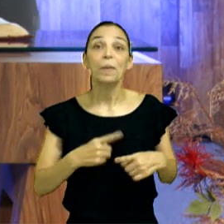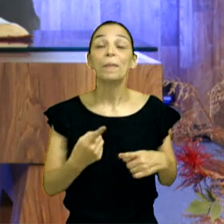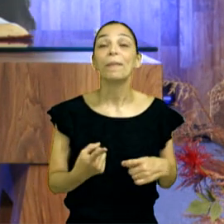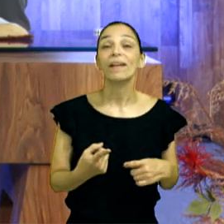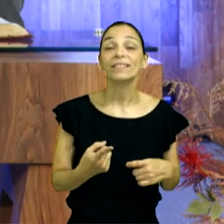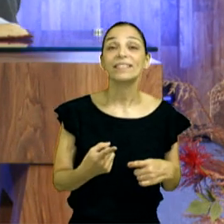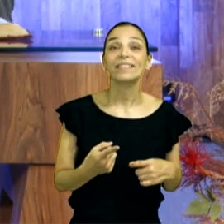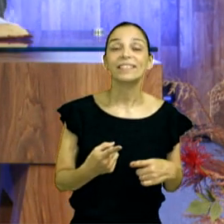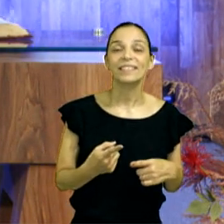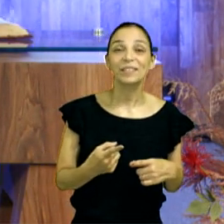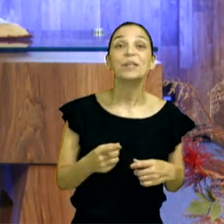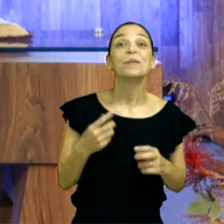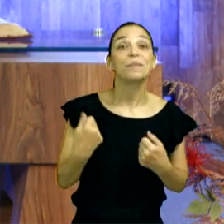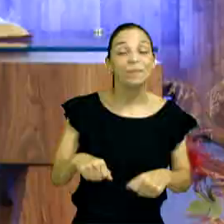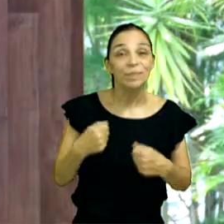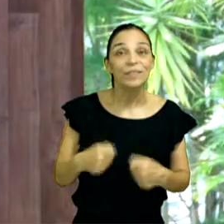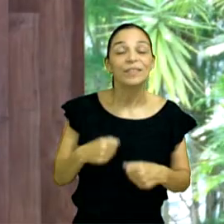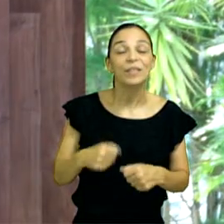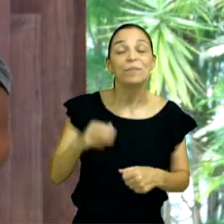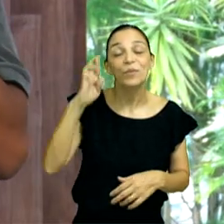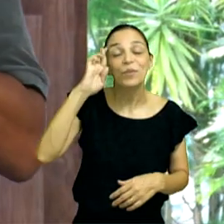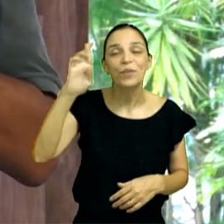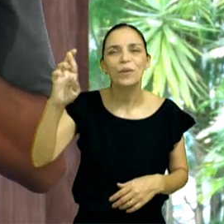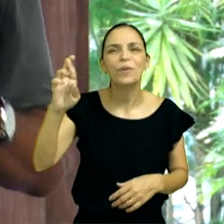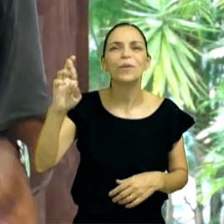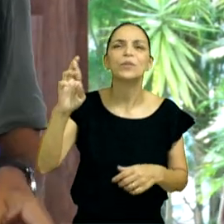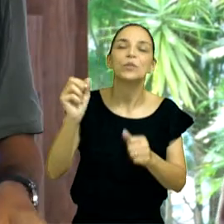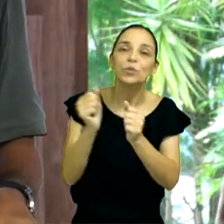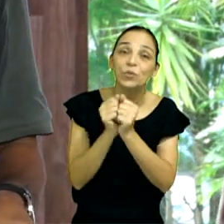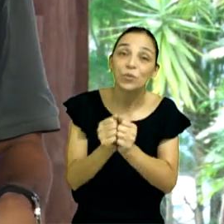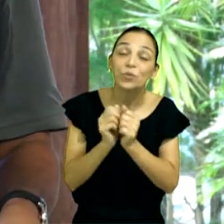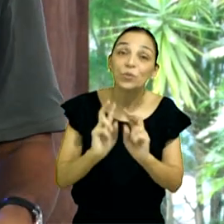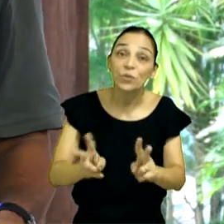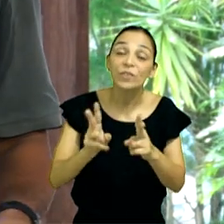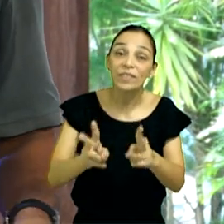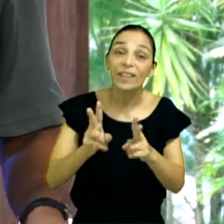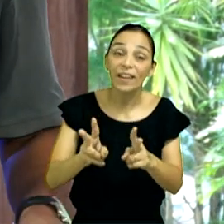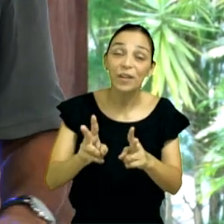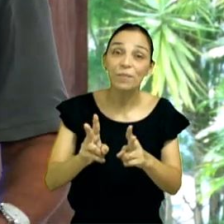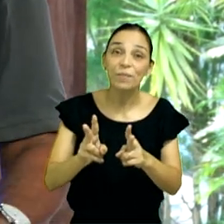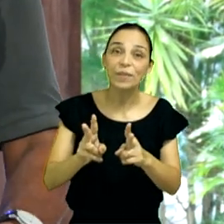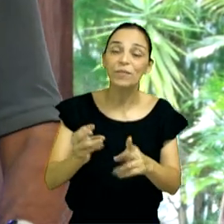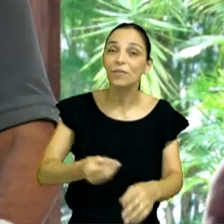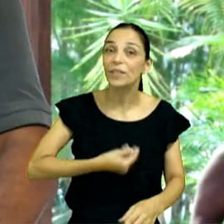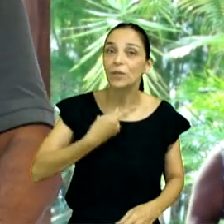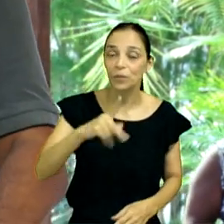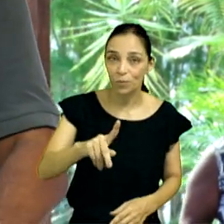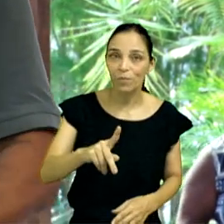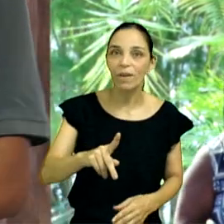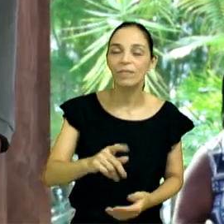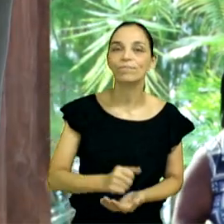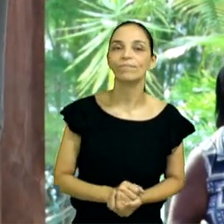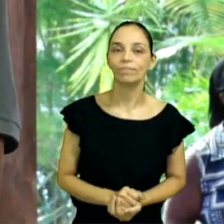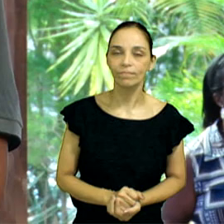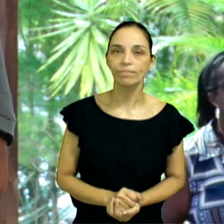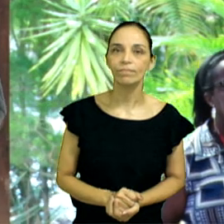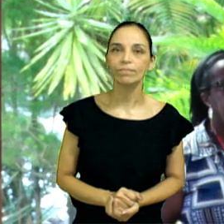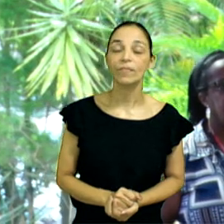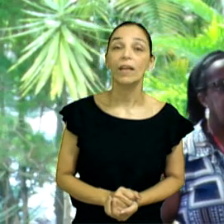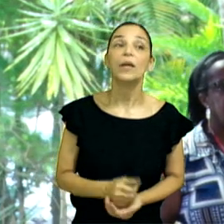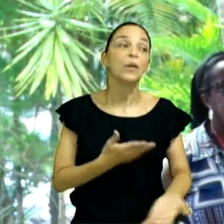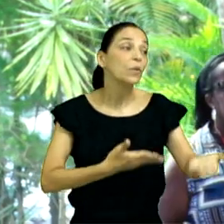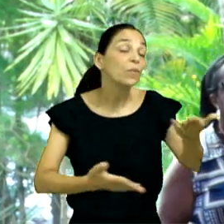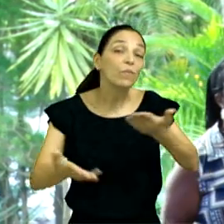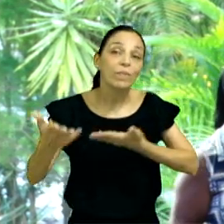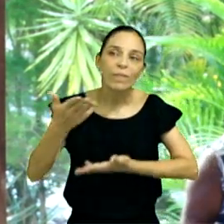reconhece o Senhor em todos os teus caminhos, em todos. Você pode dizer profeticamente para quem está do seu